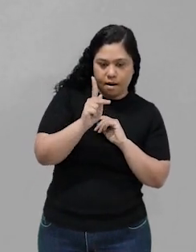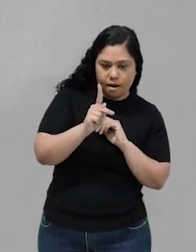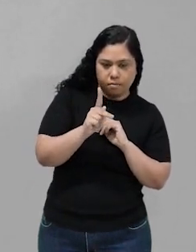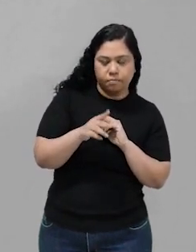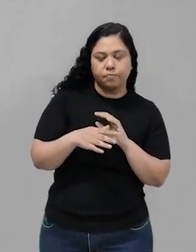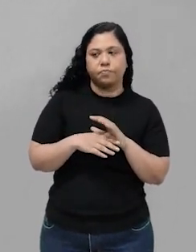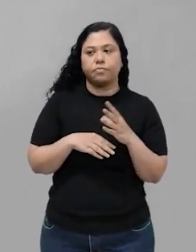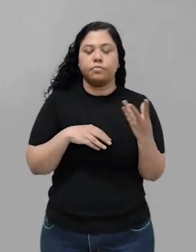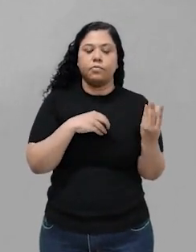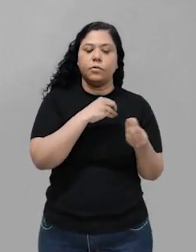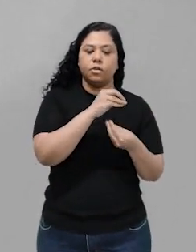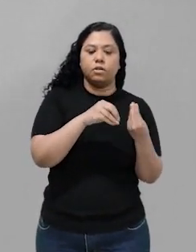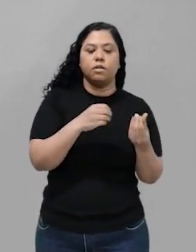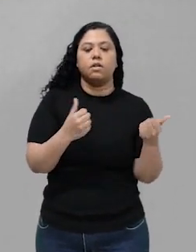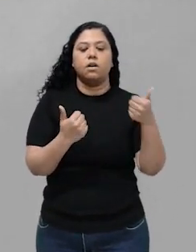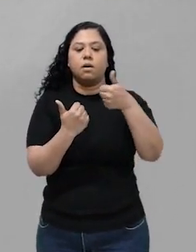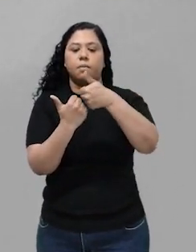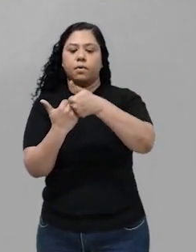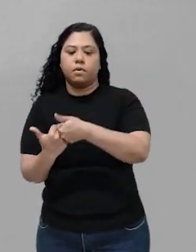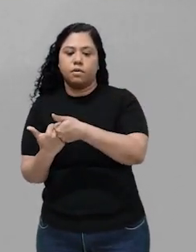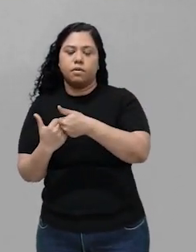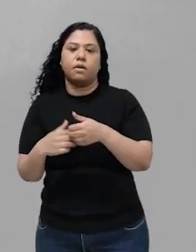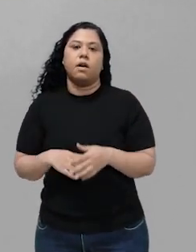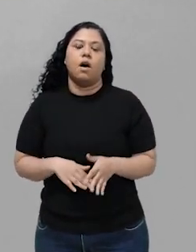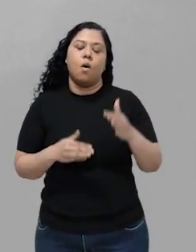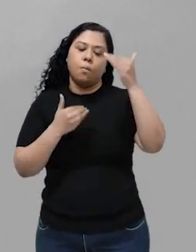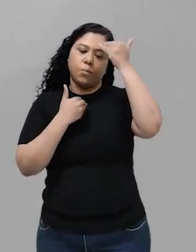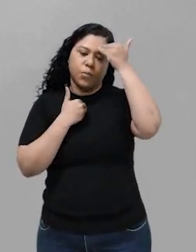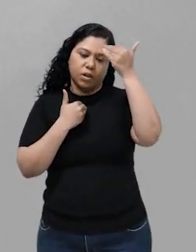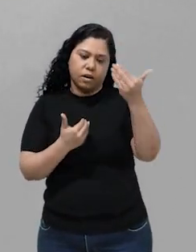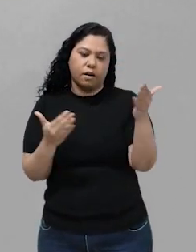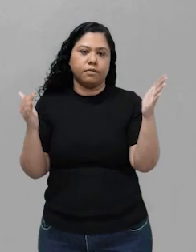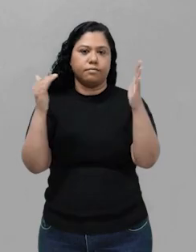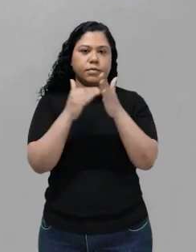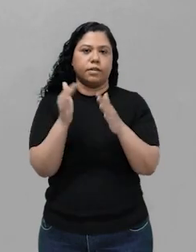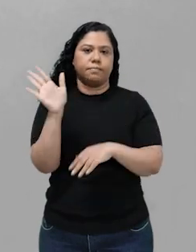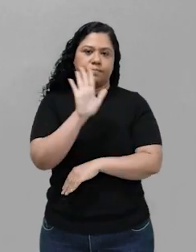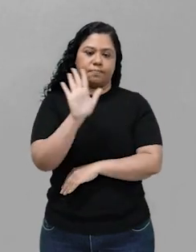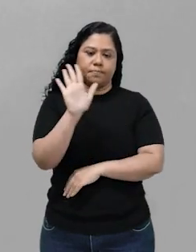concentrações e das pressões. Obrigado e até a próxima.